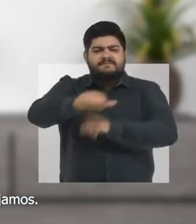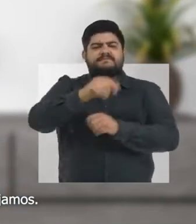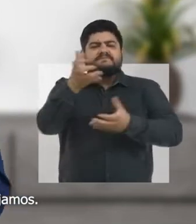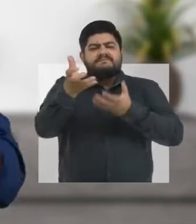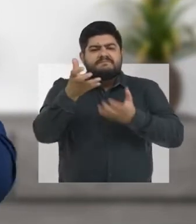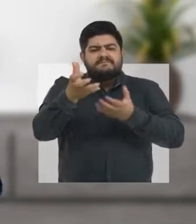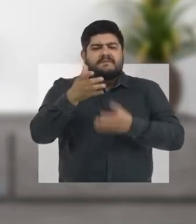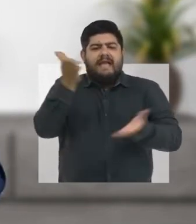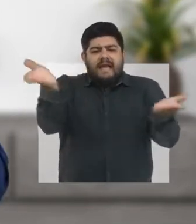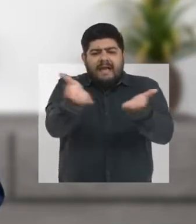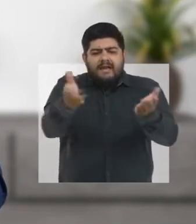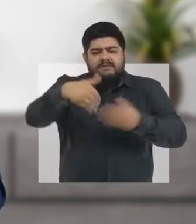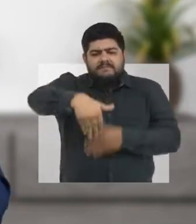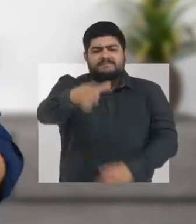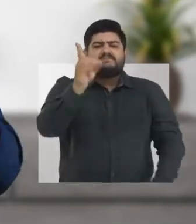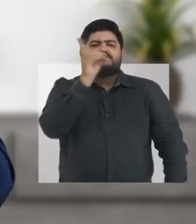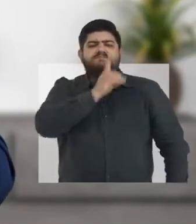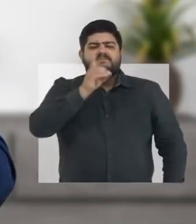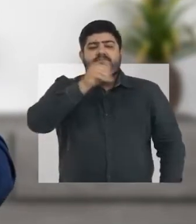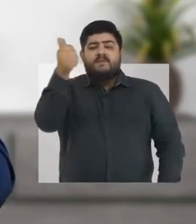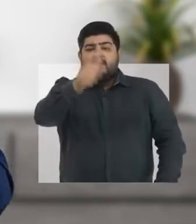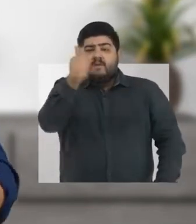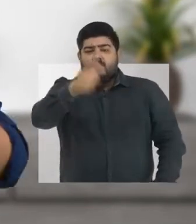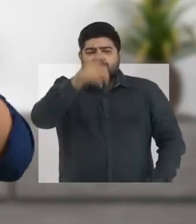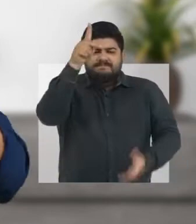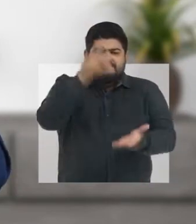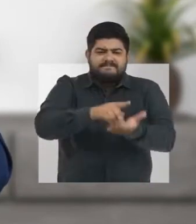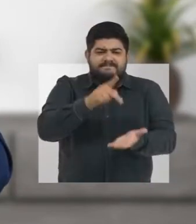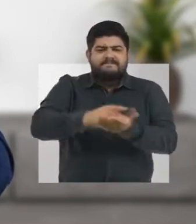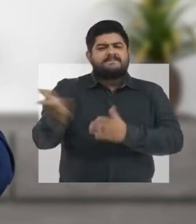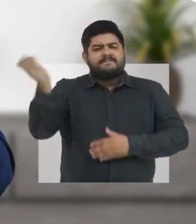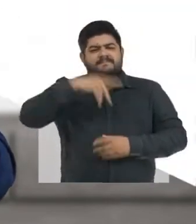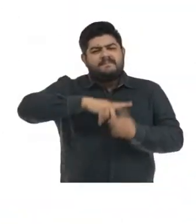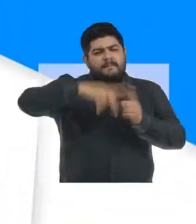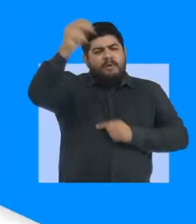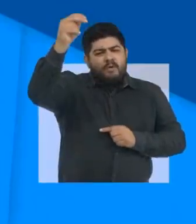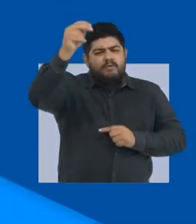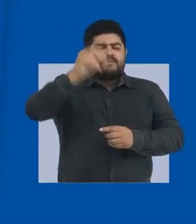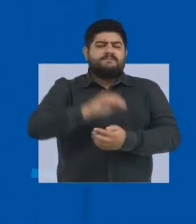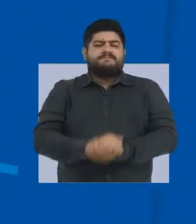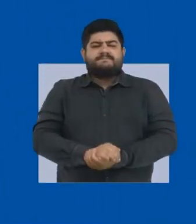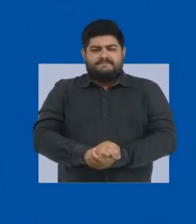almejamos. É agora, domingo, é onze na cabeça. Vamos para a vitória.